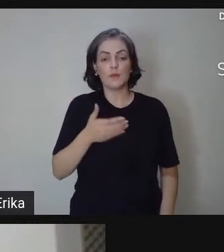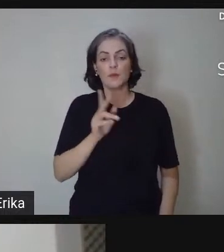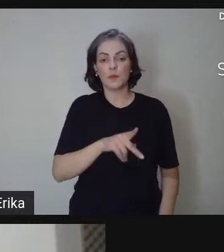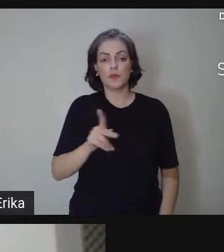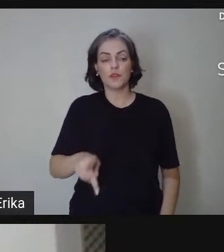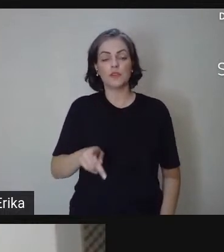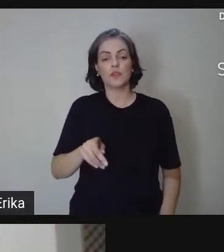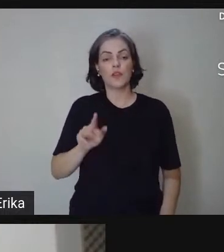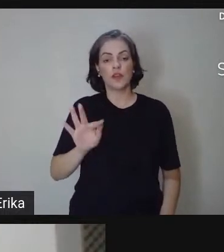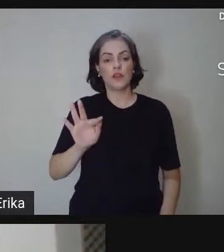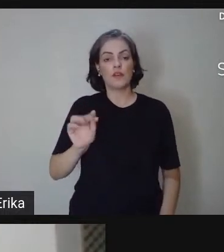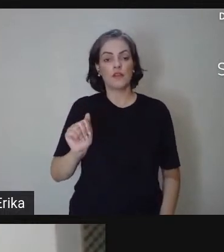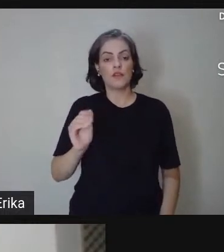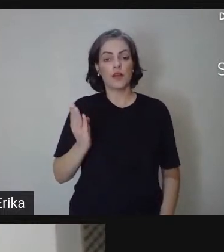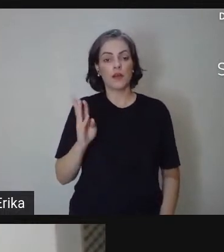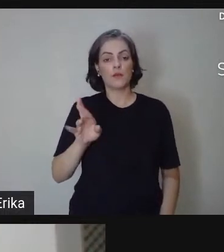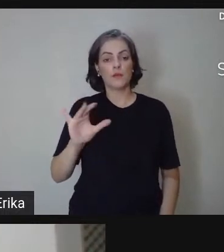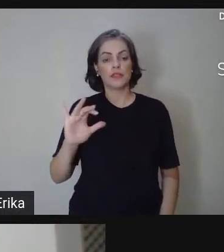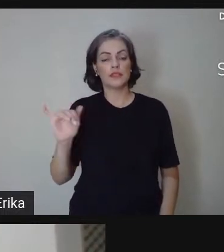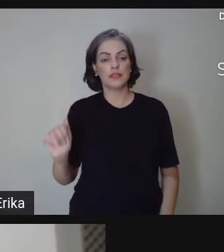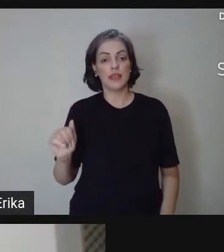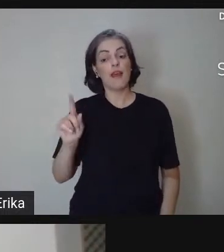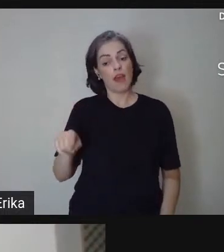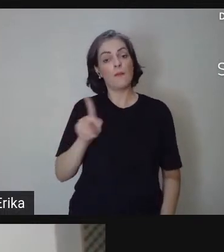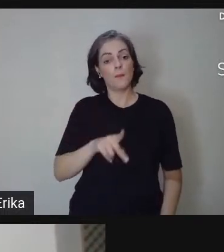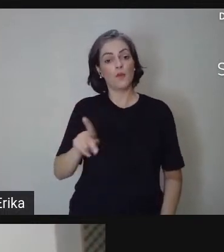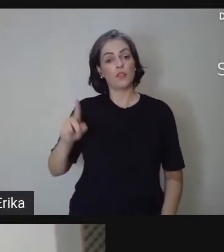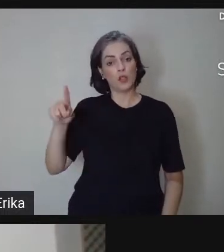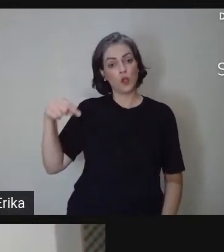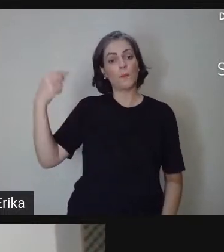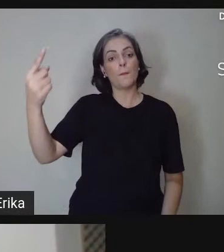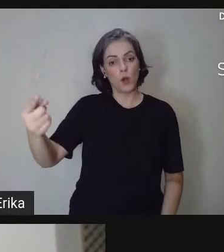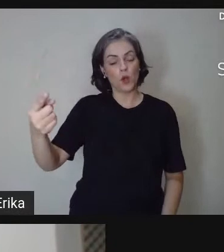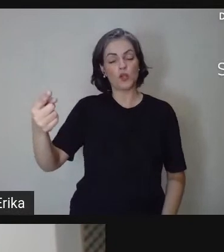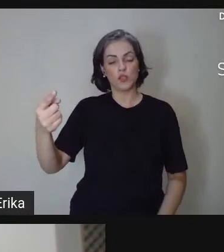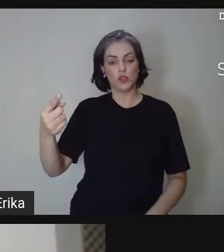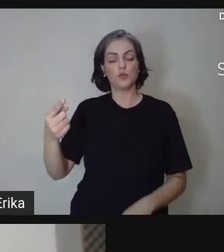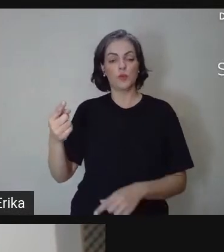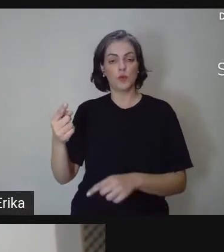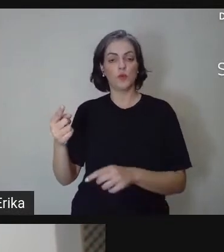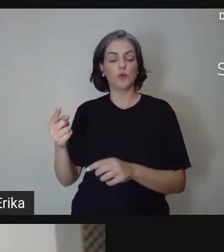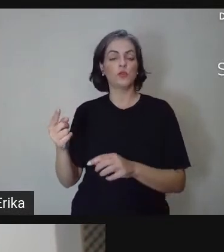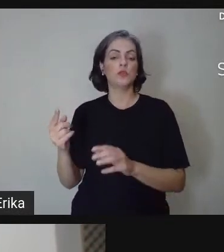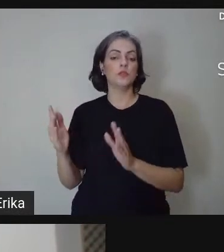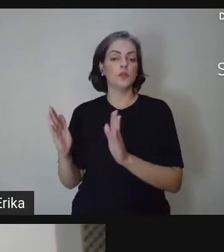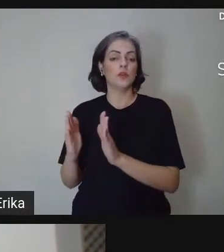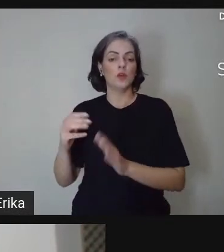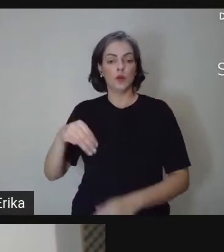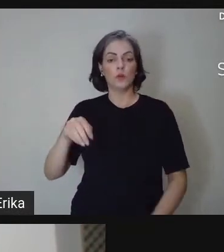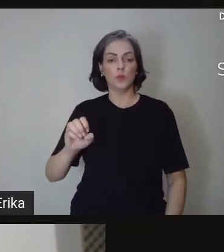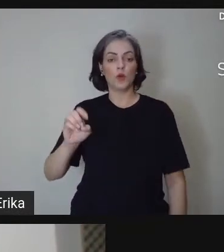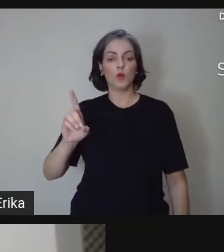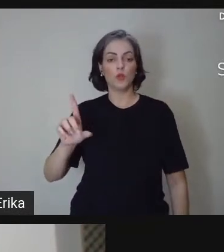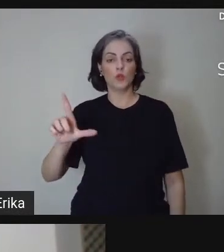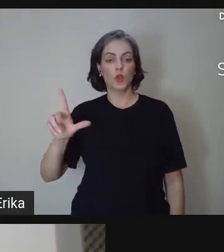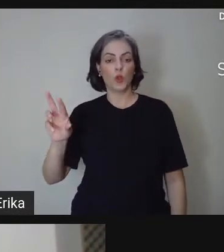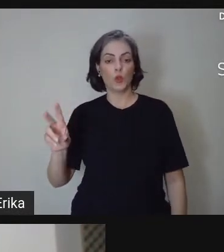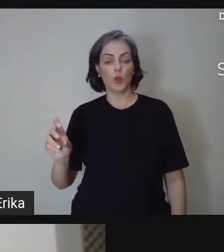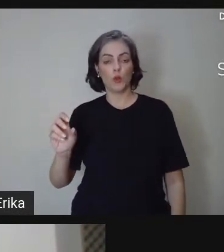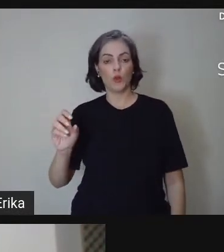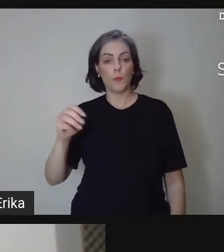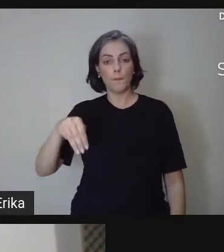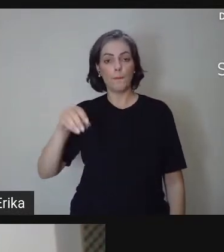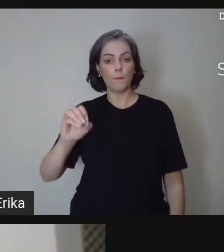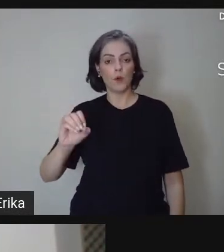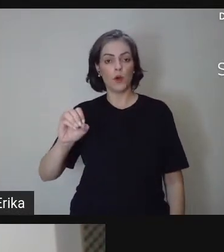Fabrícia, que é a professora do próximo módulo, mas todas essas informações vocês vão receber a partir